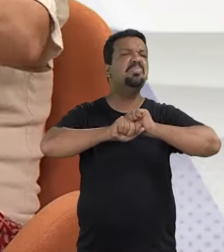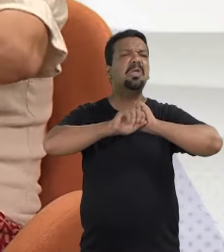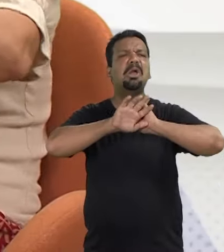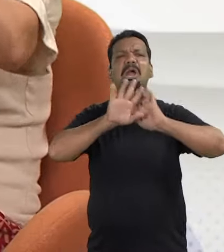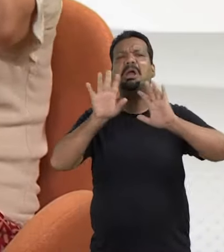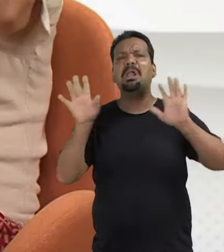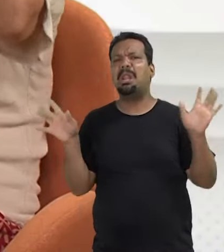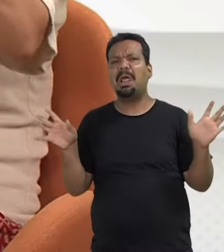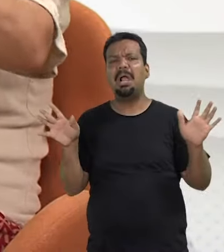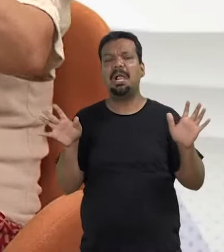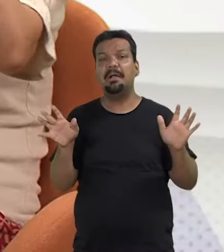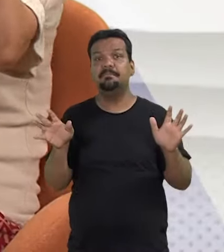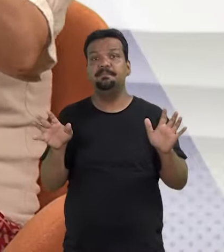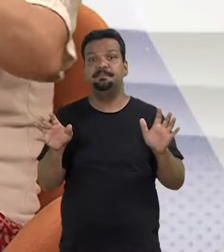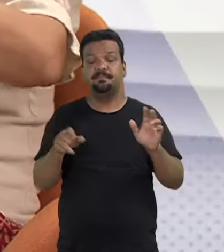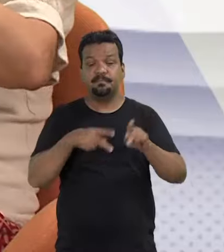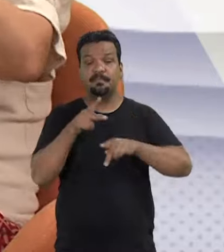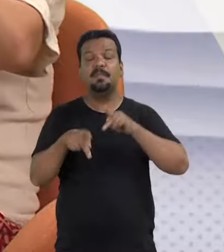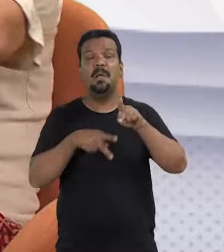transparente,